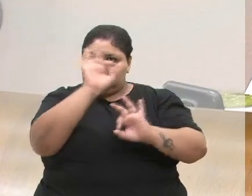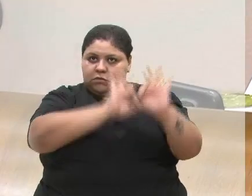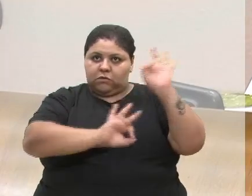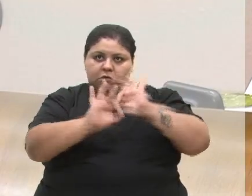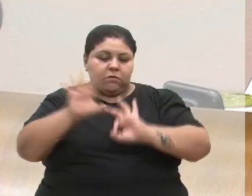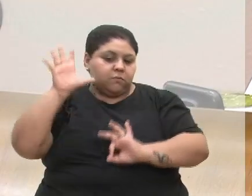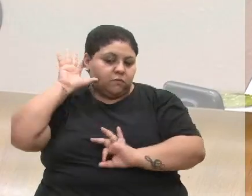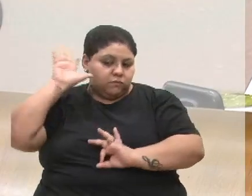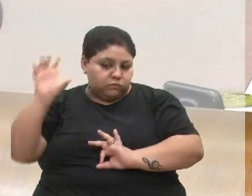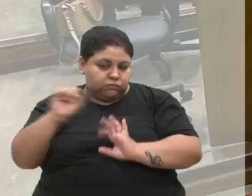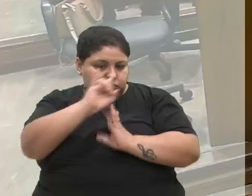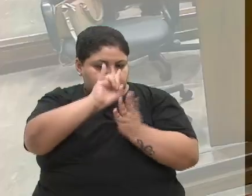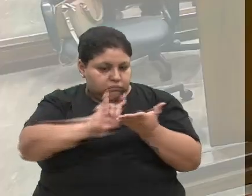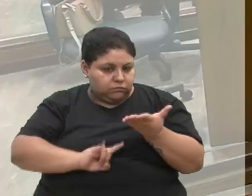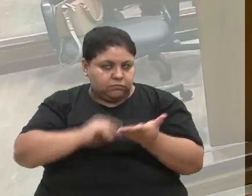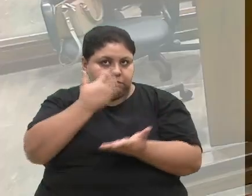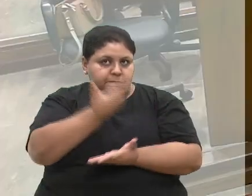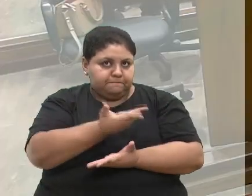ouvir esse parecer.